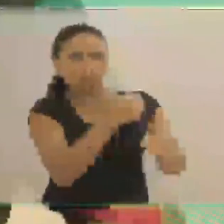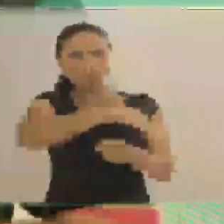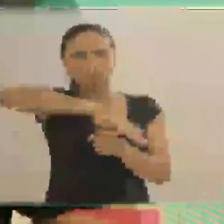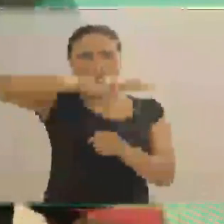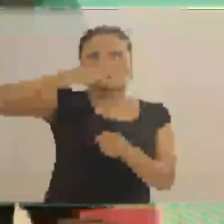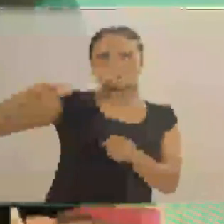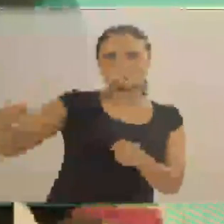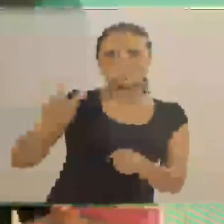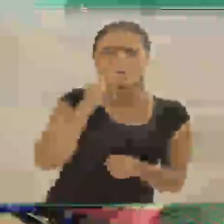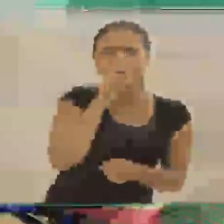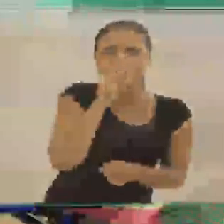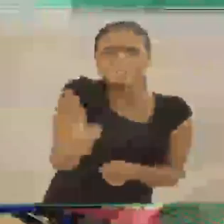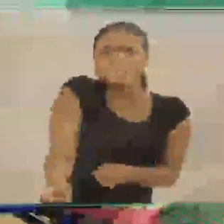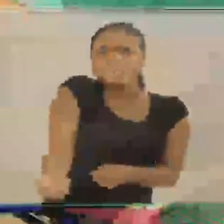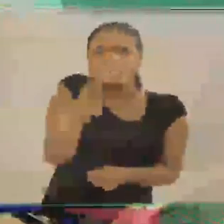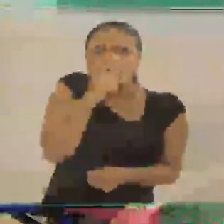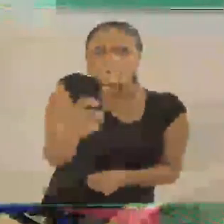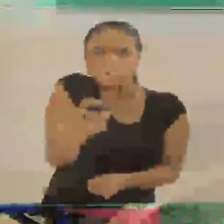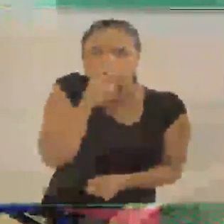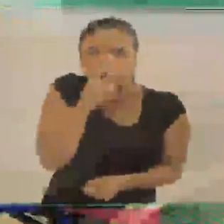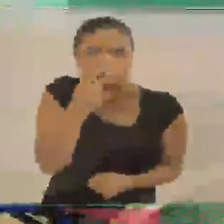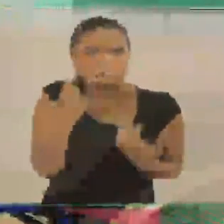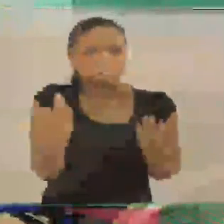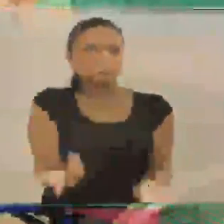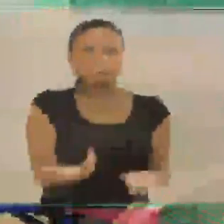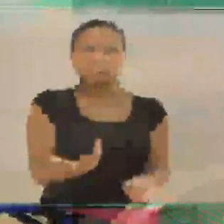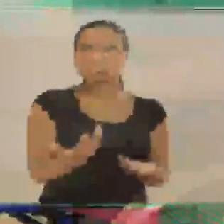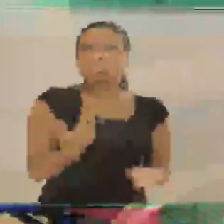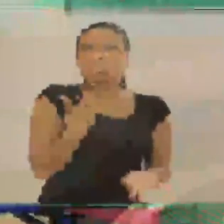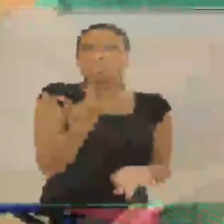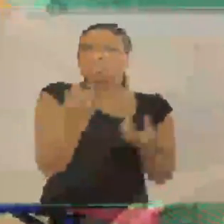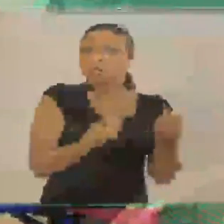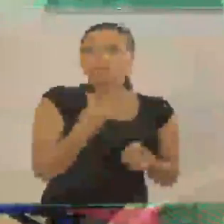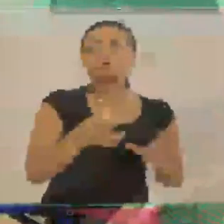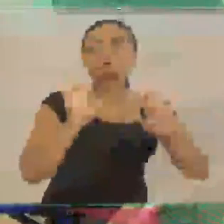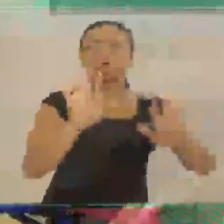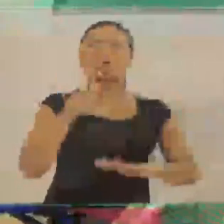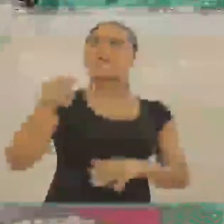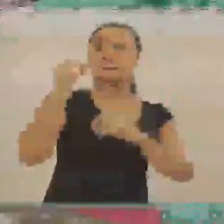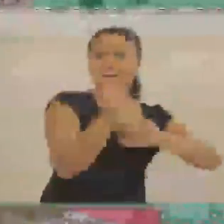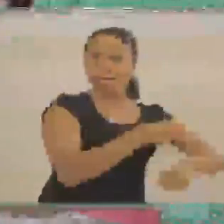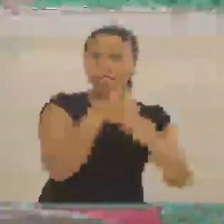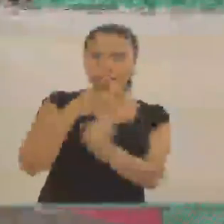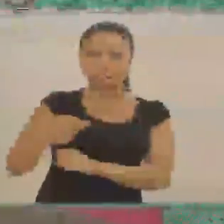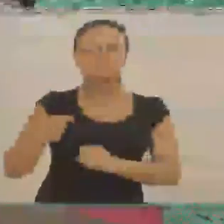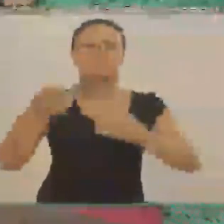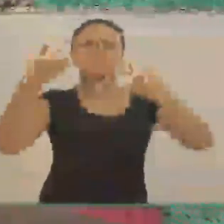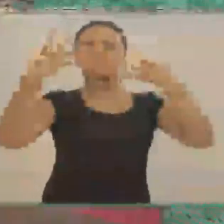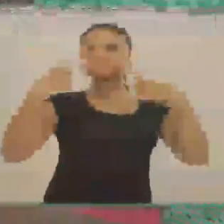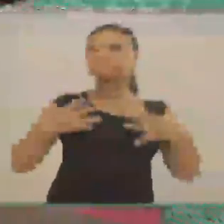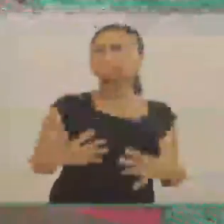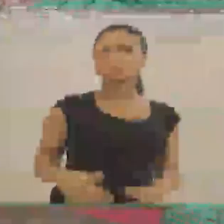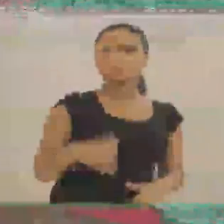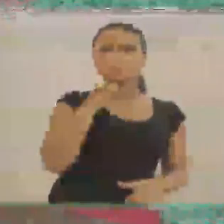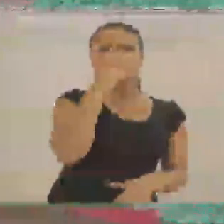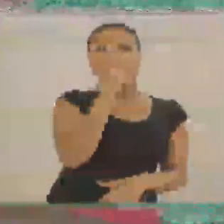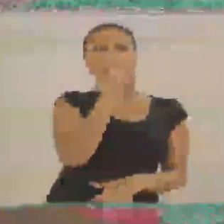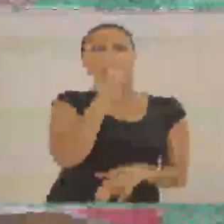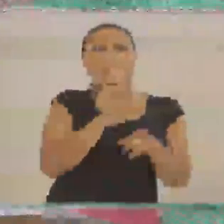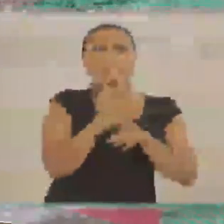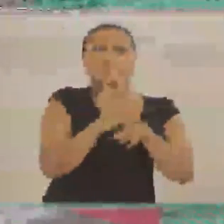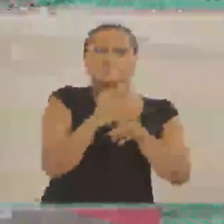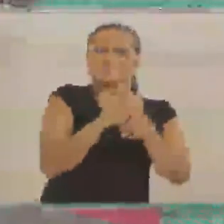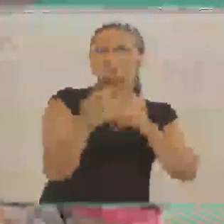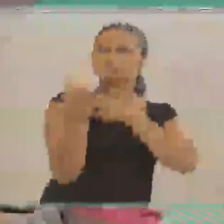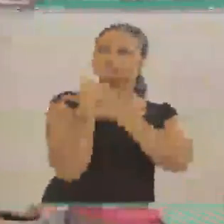super gelada, você entendeu? E não tem jeito. Você no rafting vai se molhar. Apesar de roupa de borracha, proteção e tudo, você se molha e fica gelado.